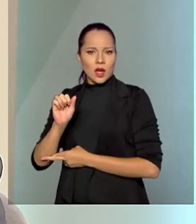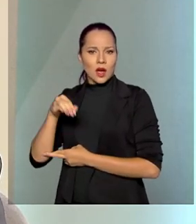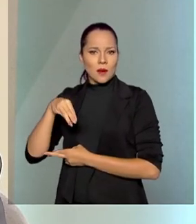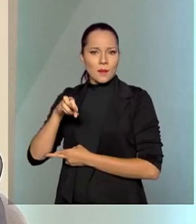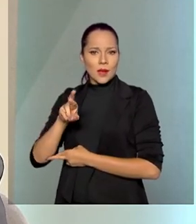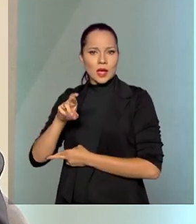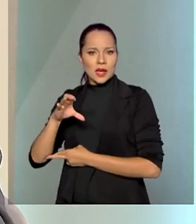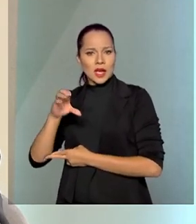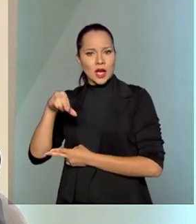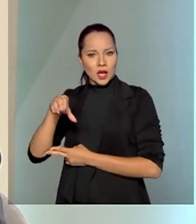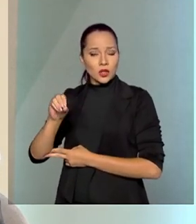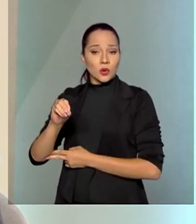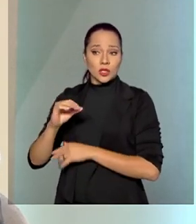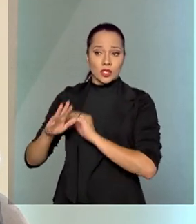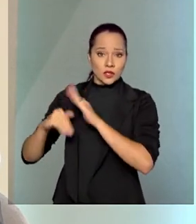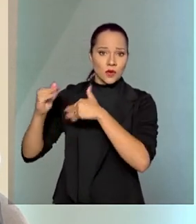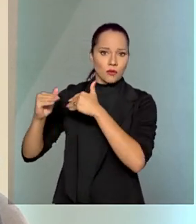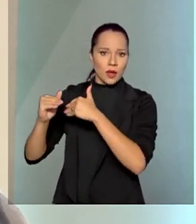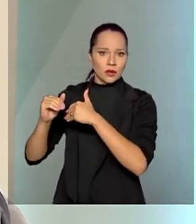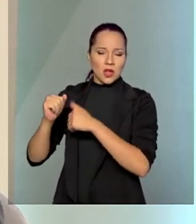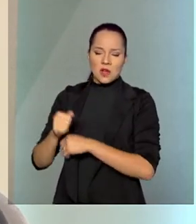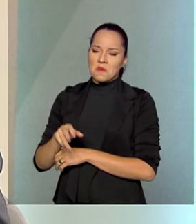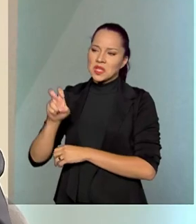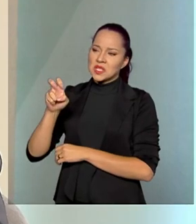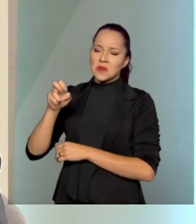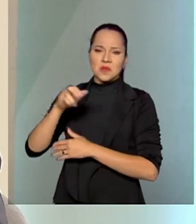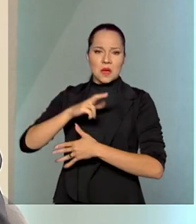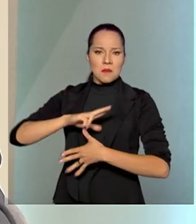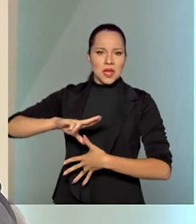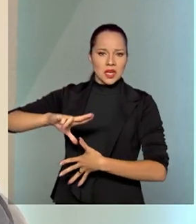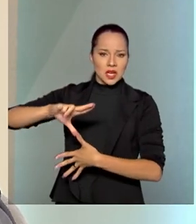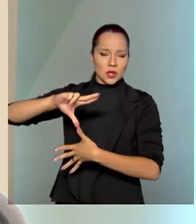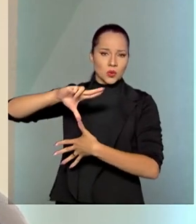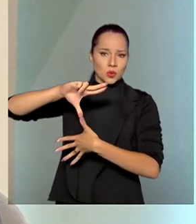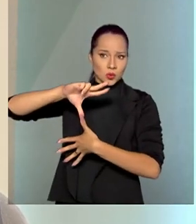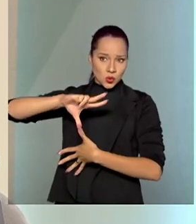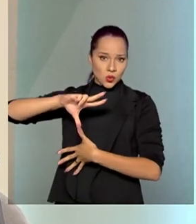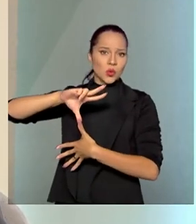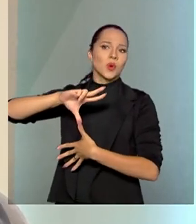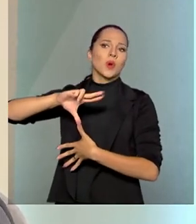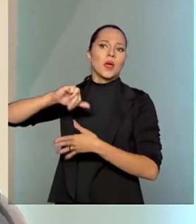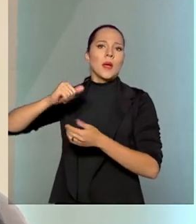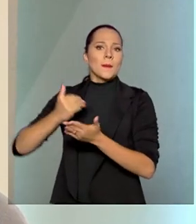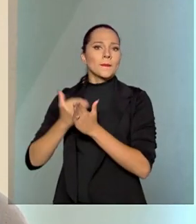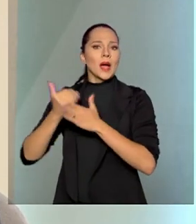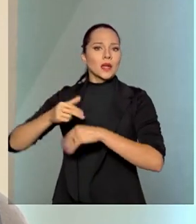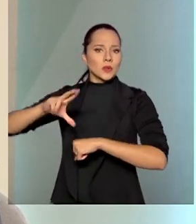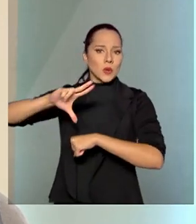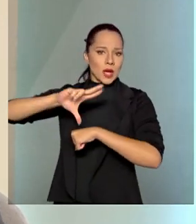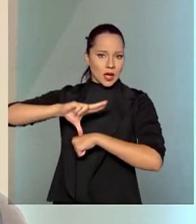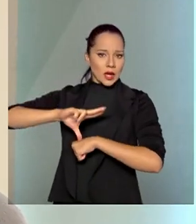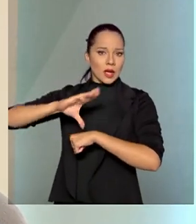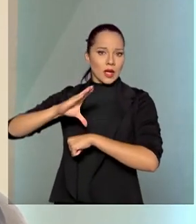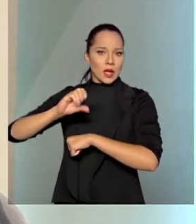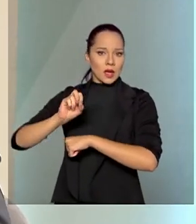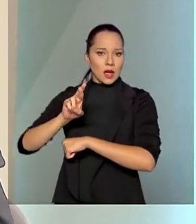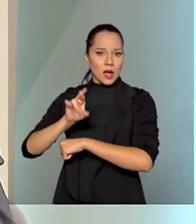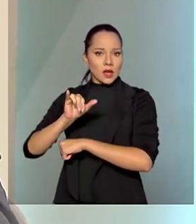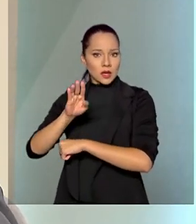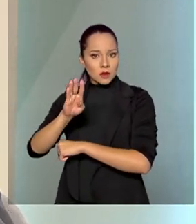5 colegas da América do Sul e do Caribe. E ali nós discutimos a transição energética,